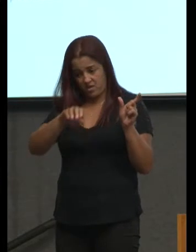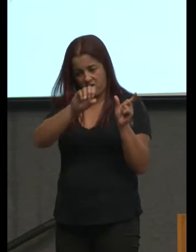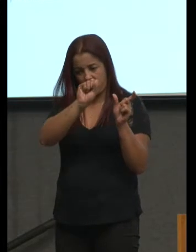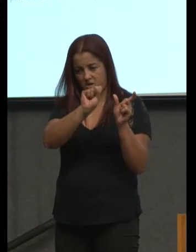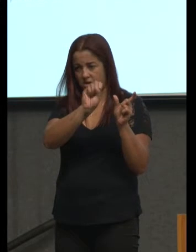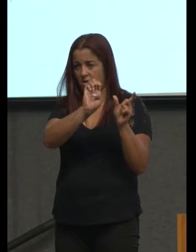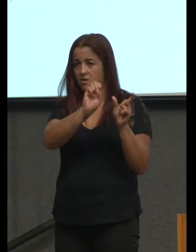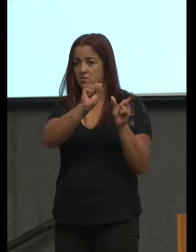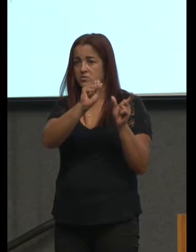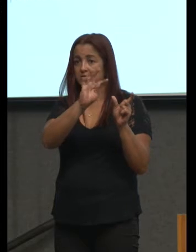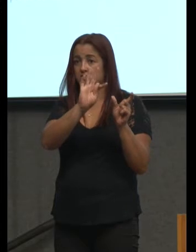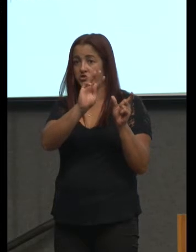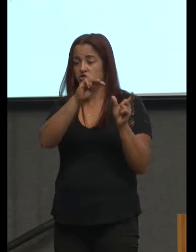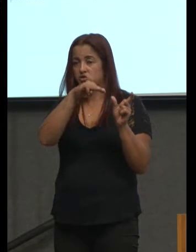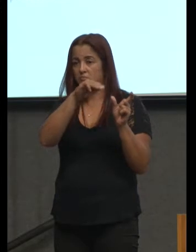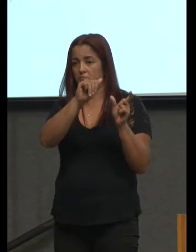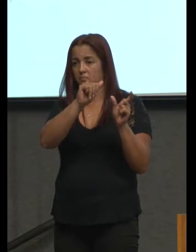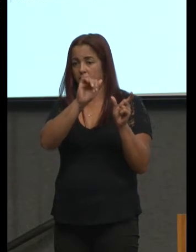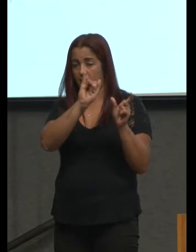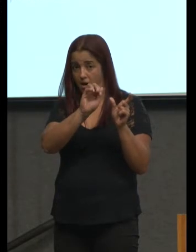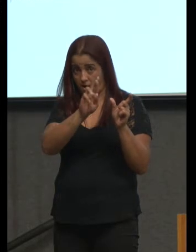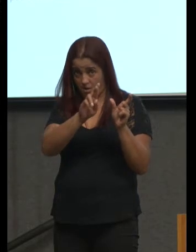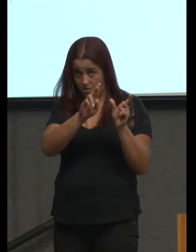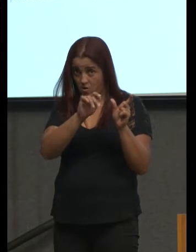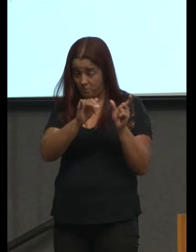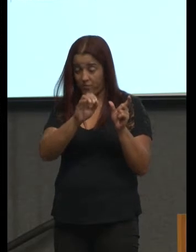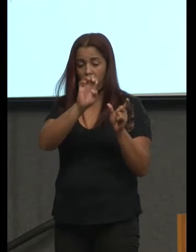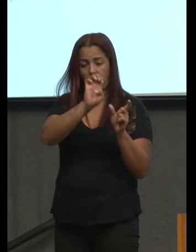a gente fala estimado Menezes